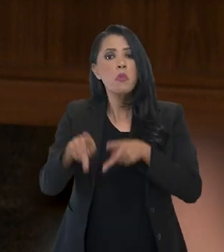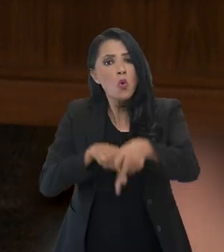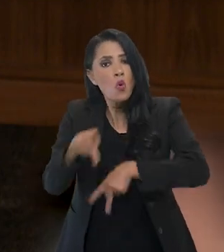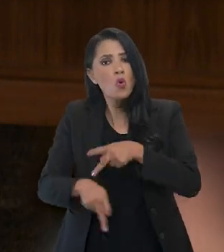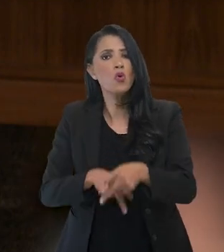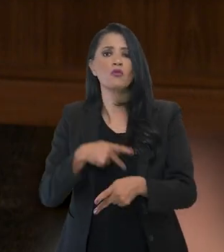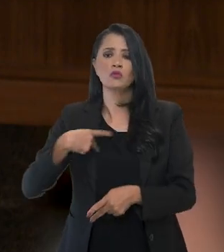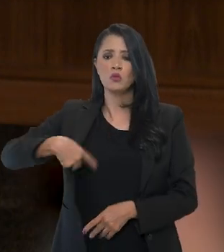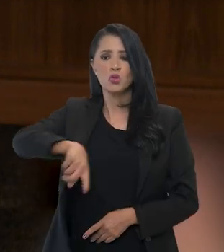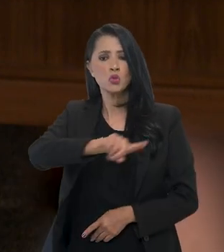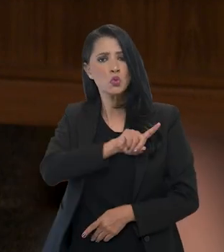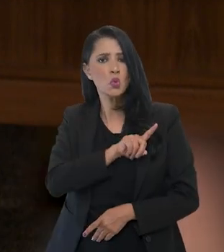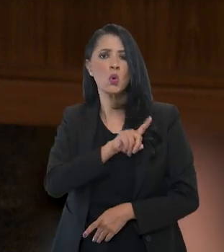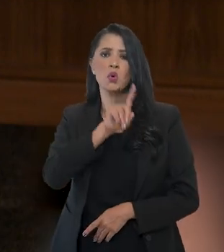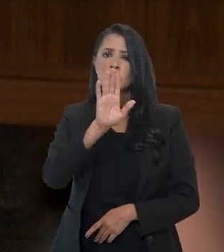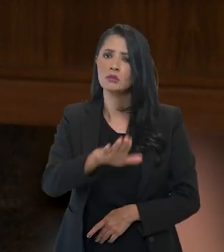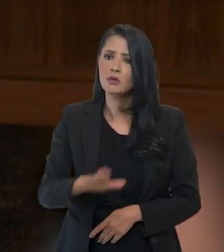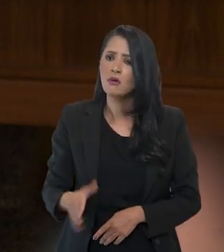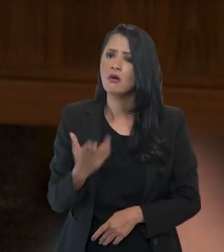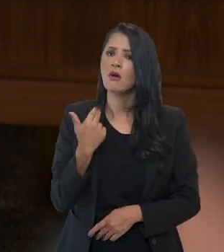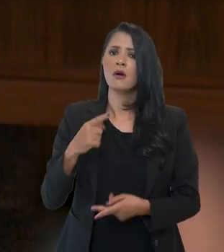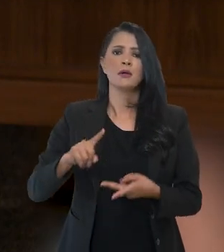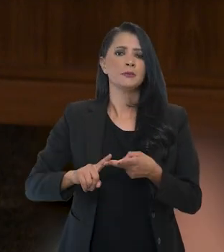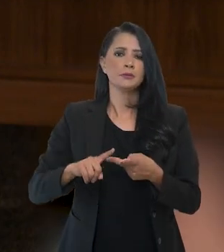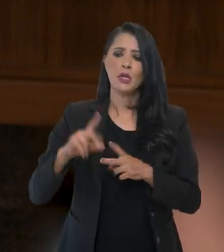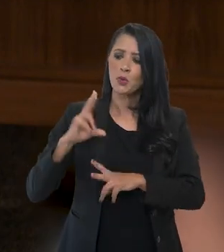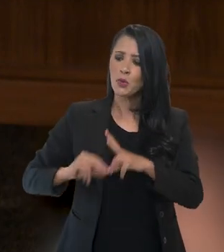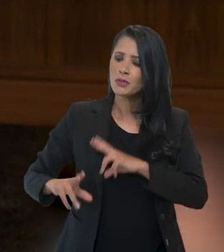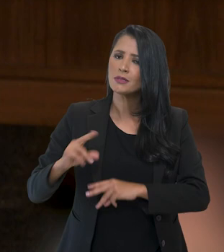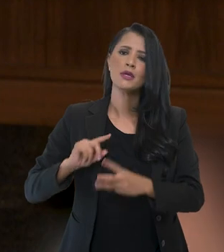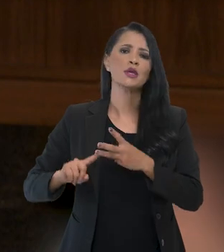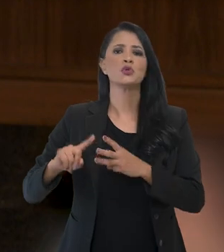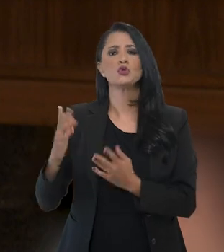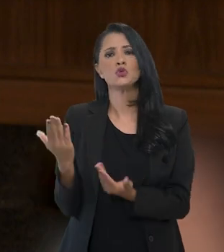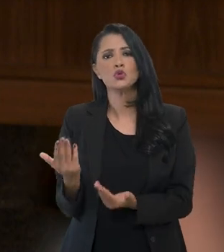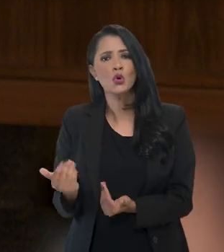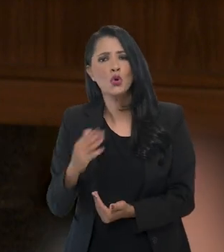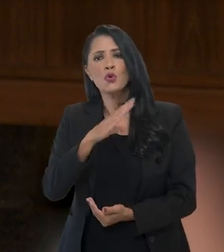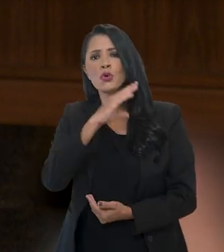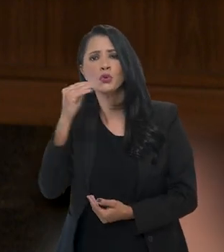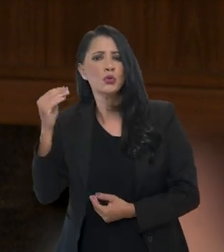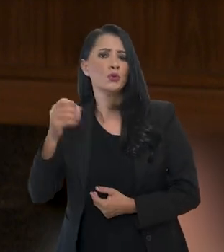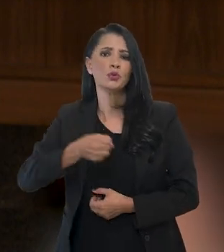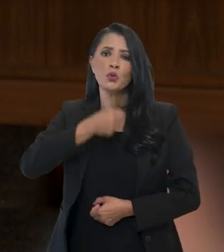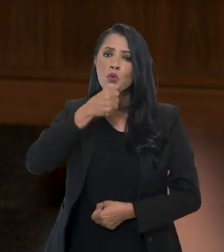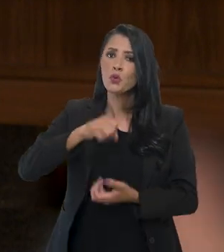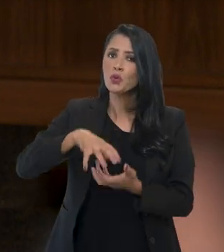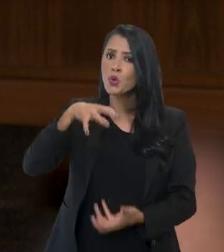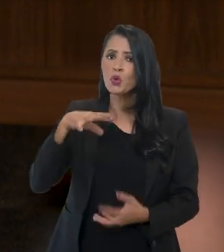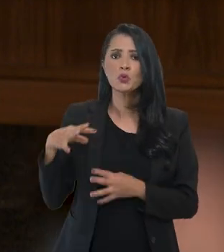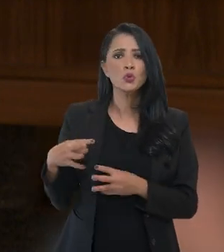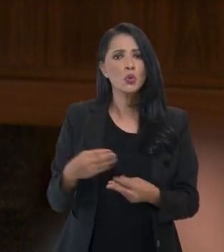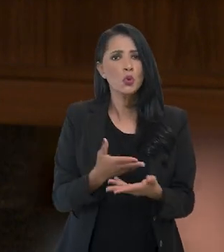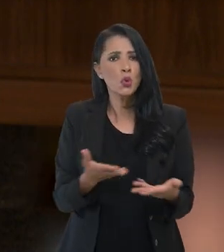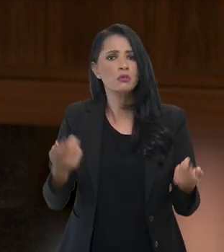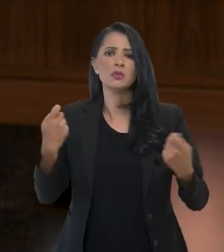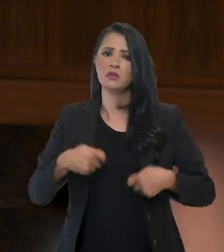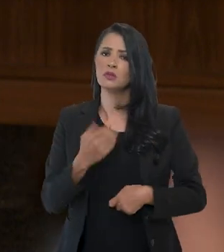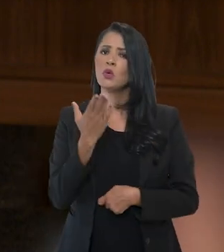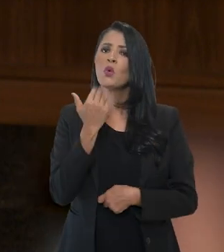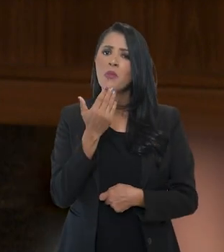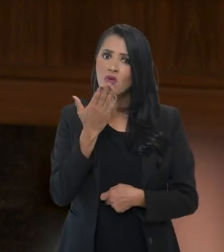povo, nutra as nossas crianças, os nossos adolescentes jovens, os adultos, os idosos,